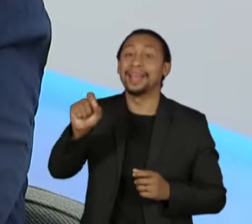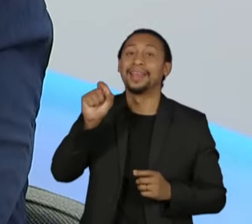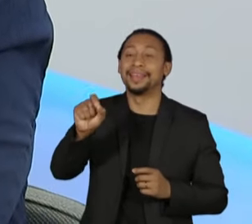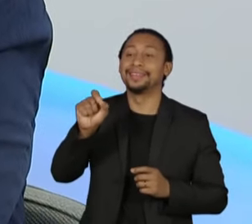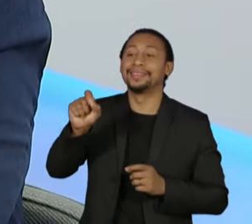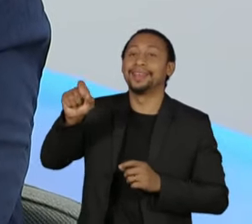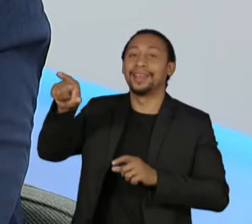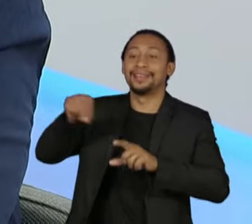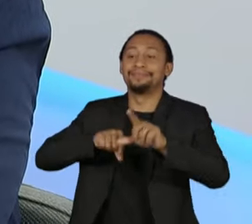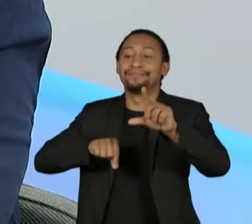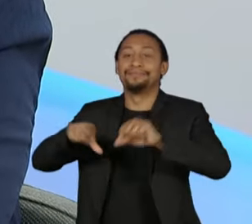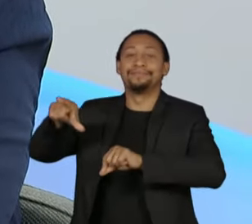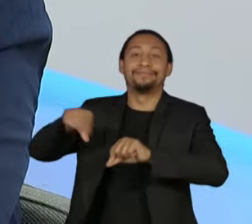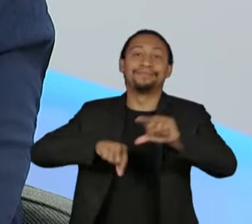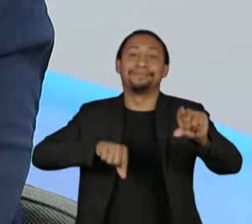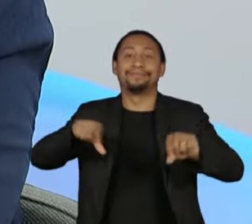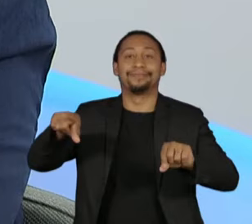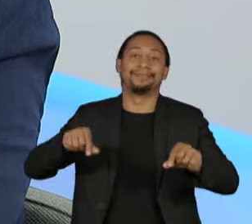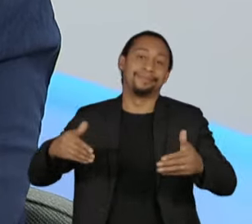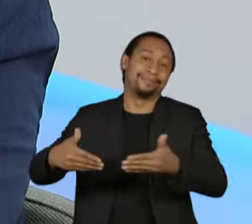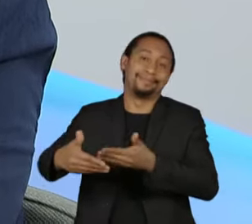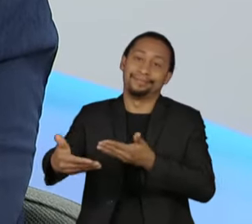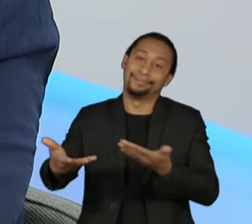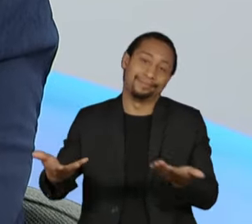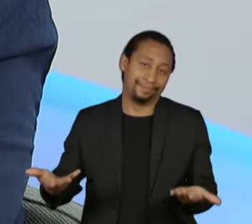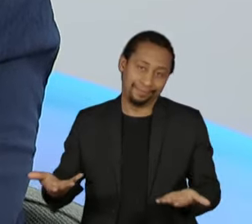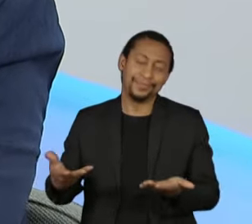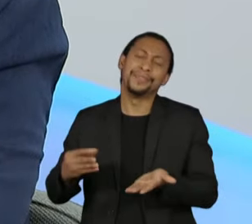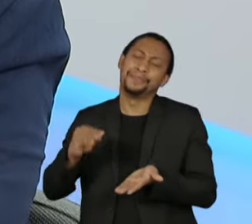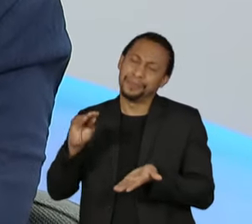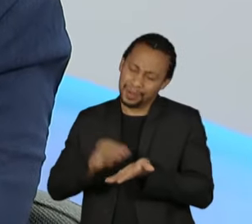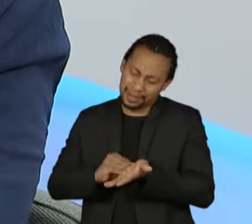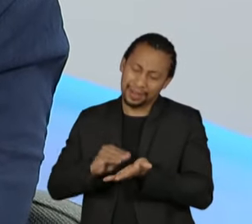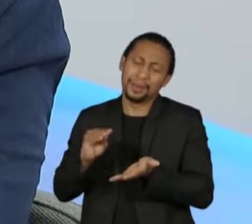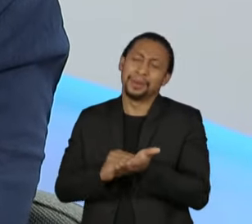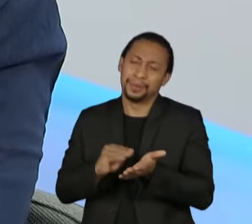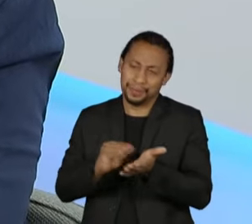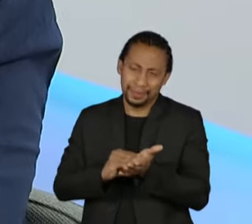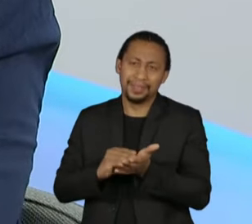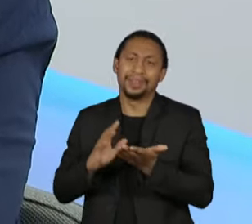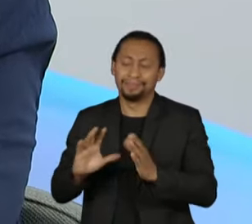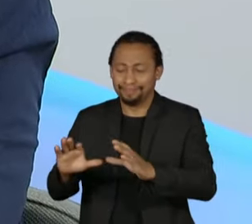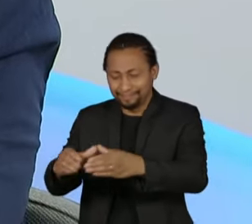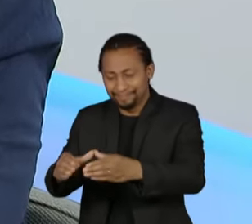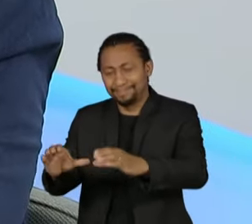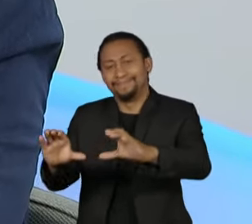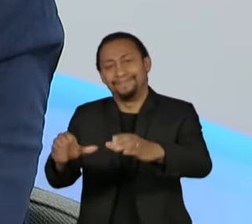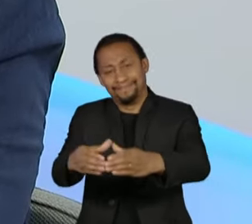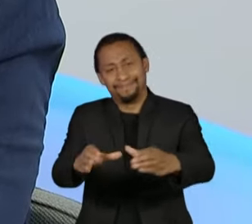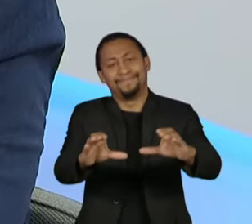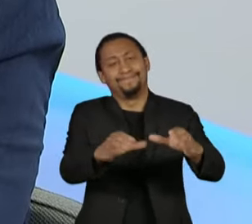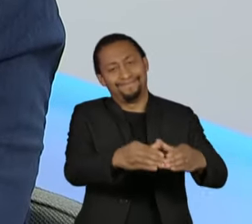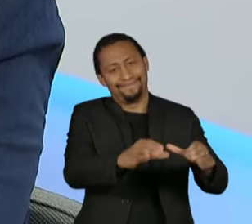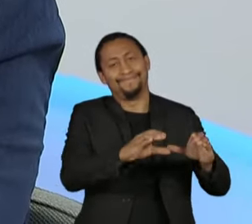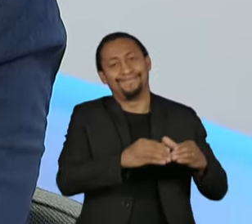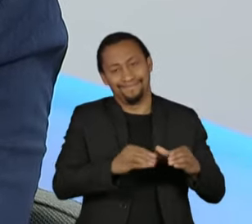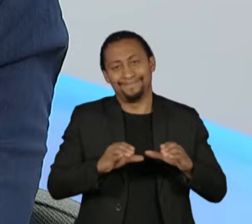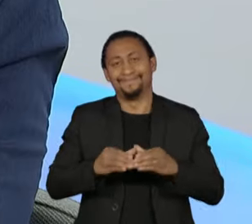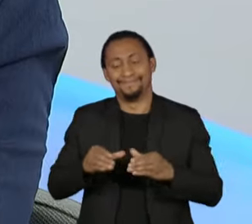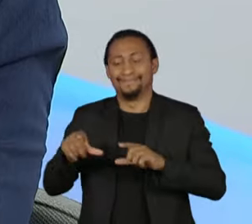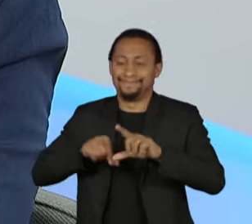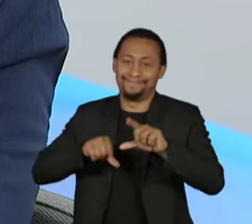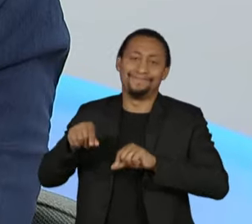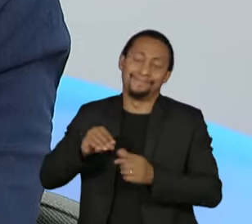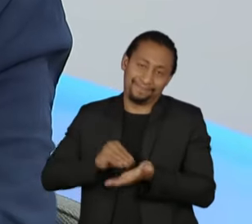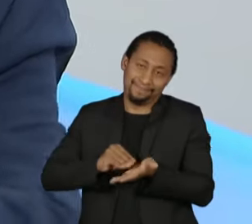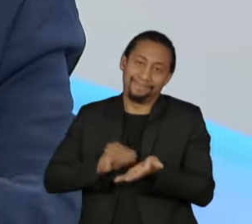que a gente tenha as equipes. Ainda faltam muitas comissões, está certo? Mas eu posso lhe dizer que tem